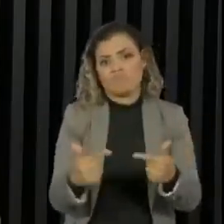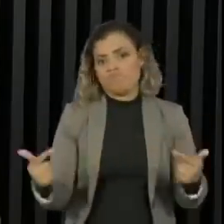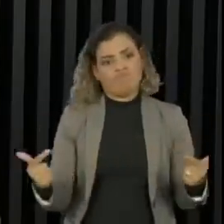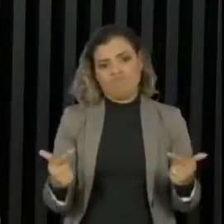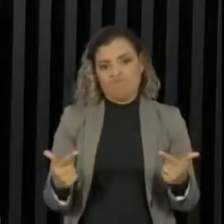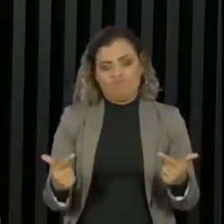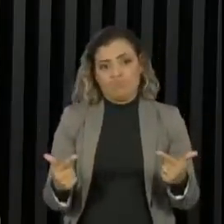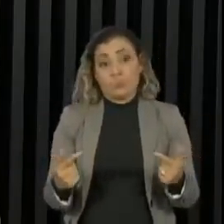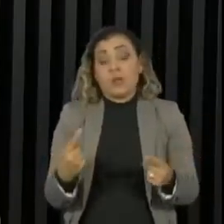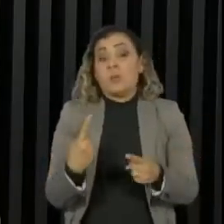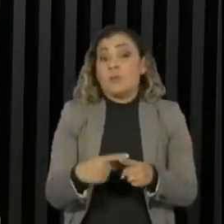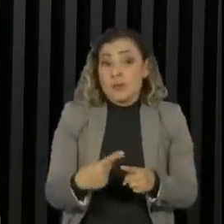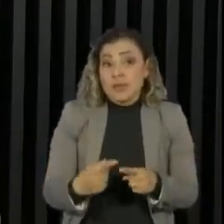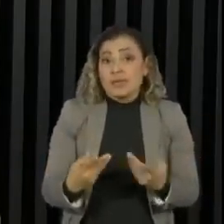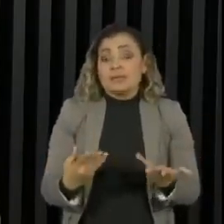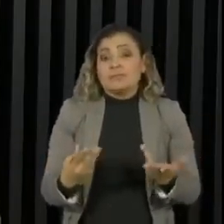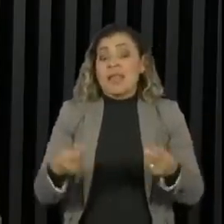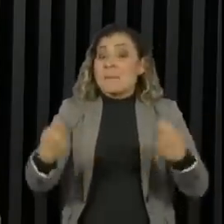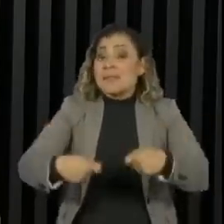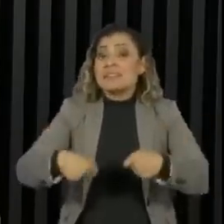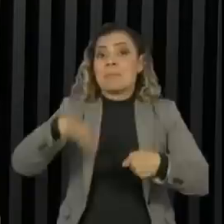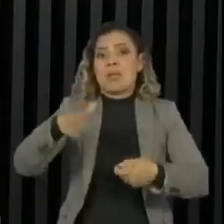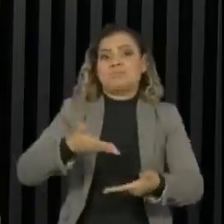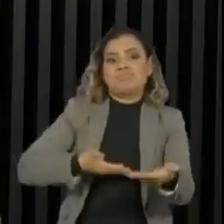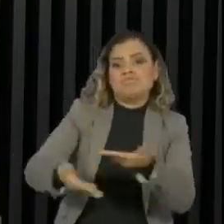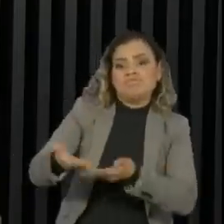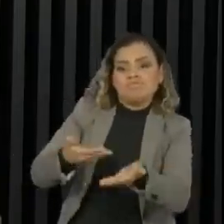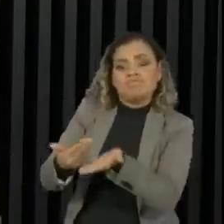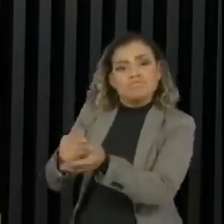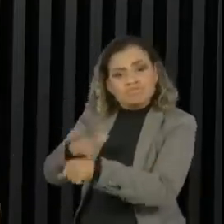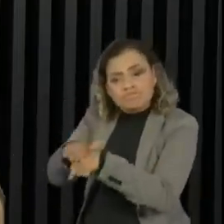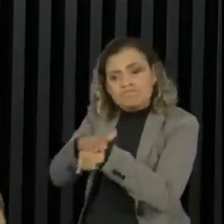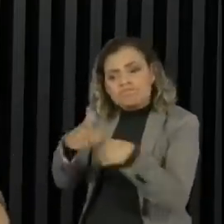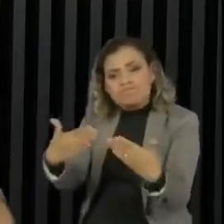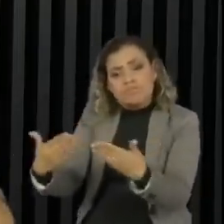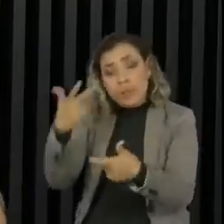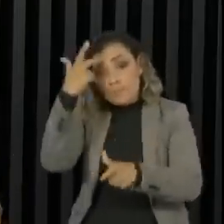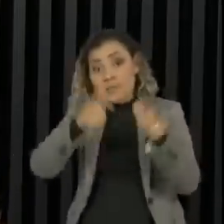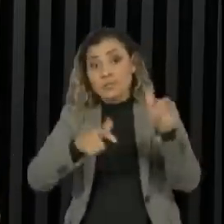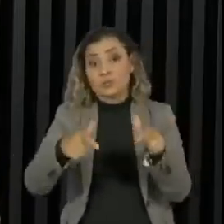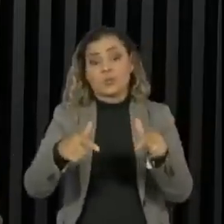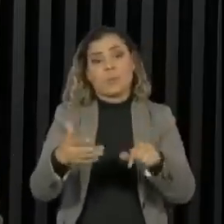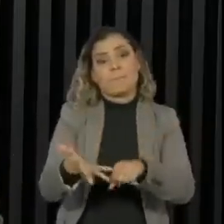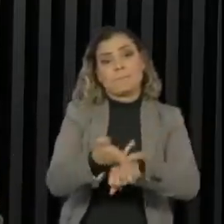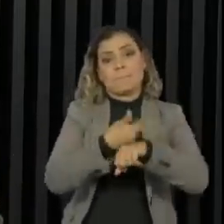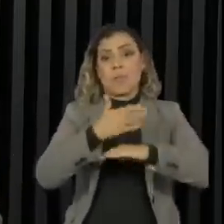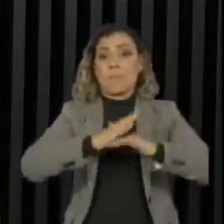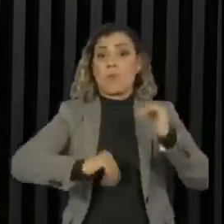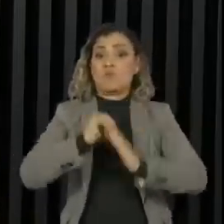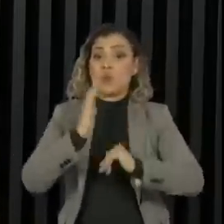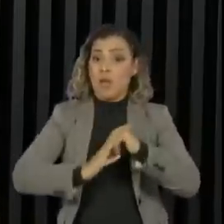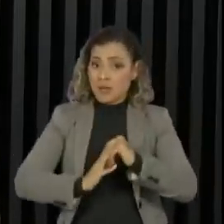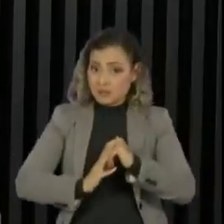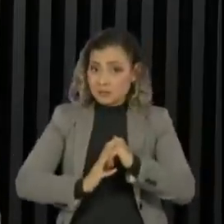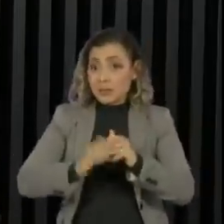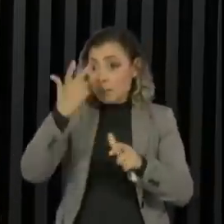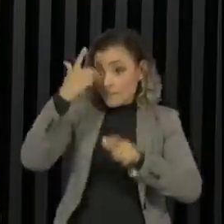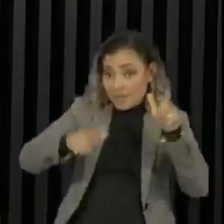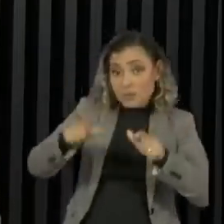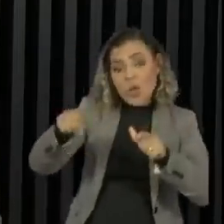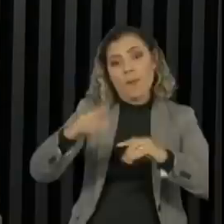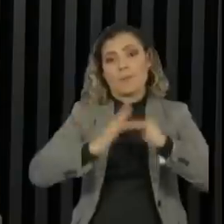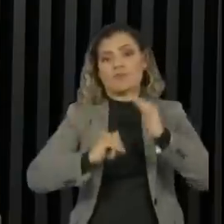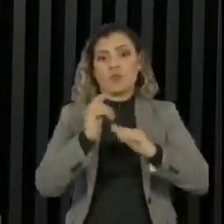Primeiro porque eu acho que precisa de muito diálogo de pessoas que são especialistas em crimes de internet, que são especialistas em